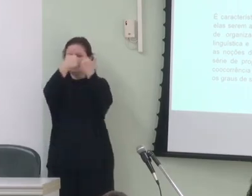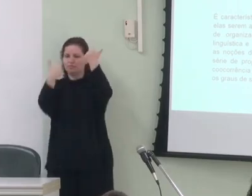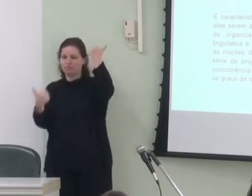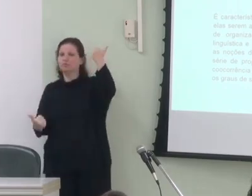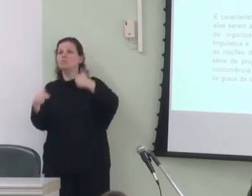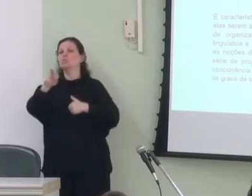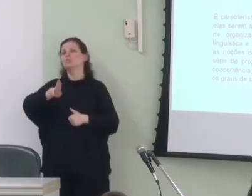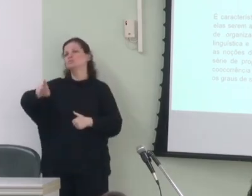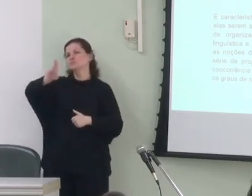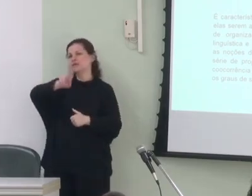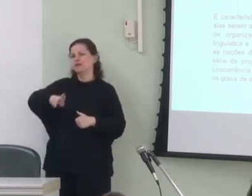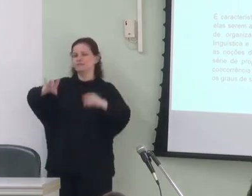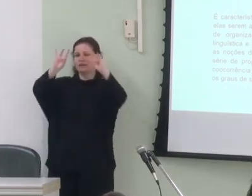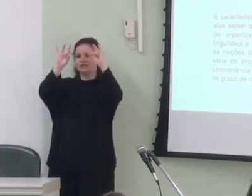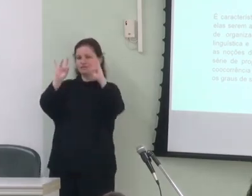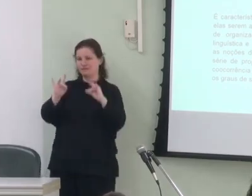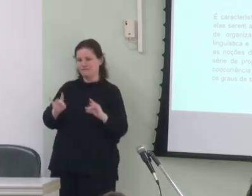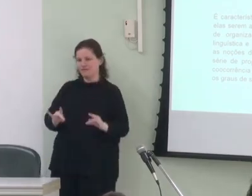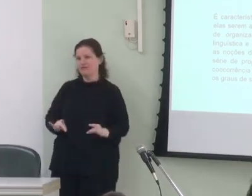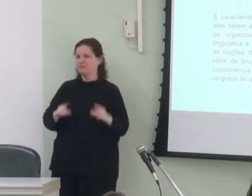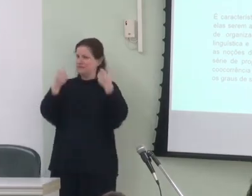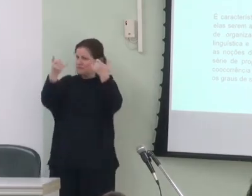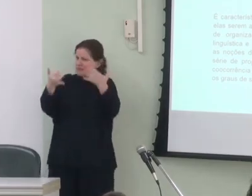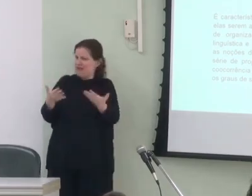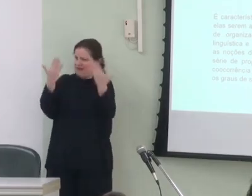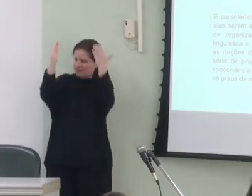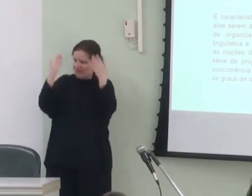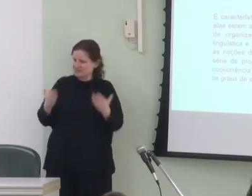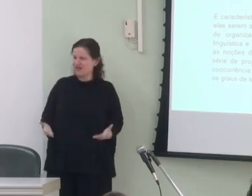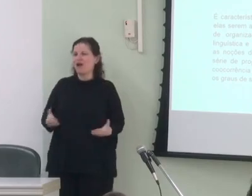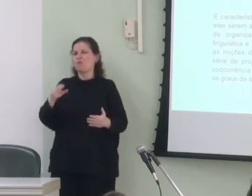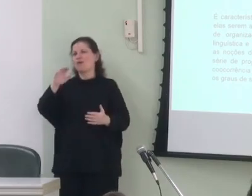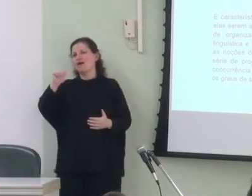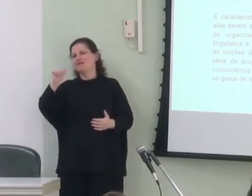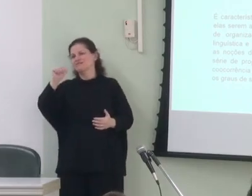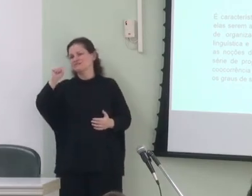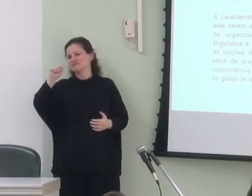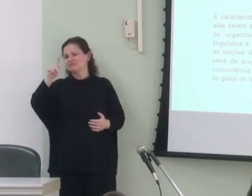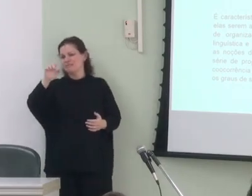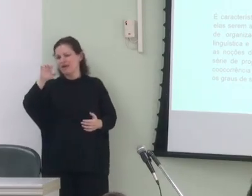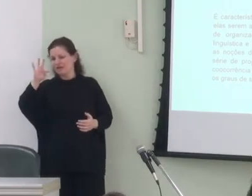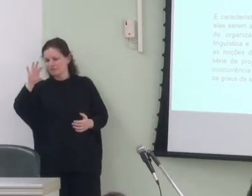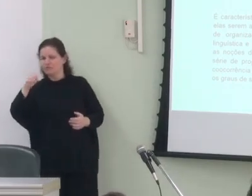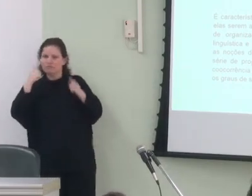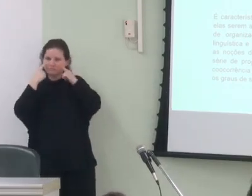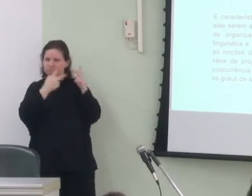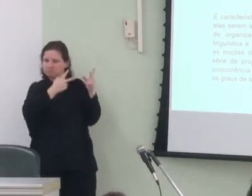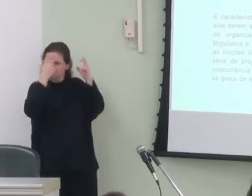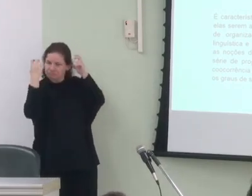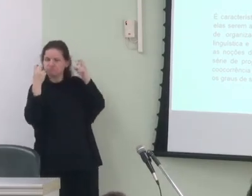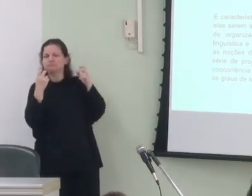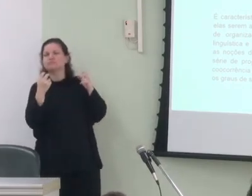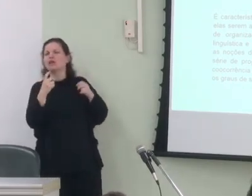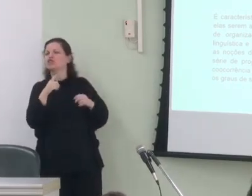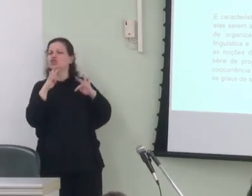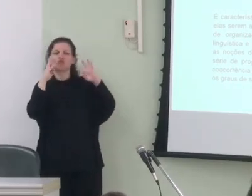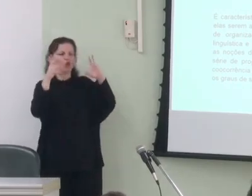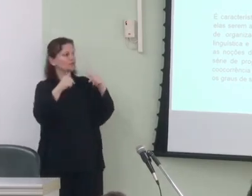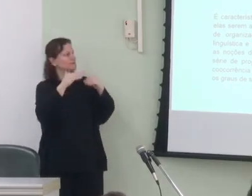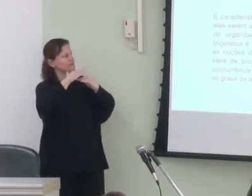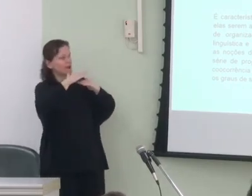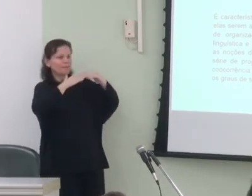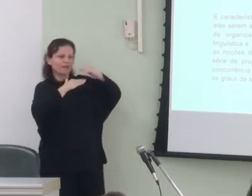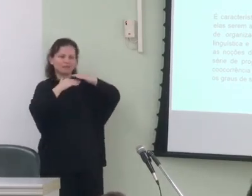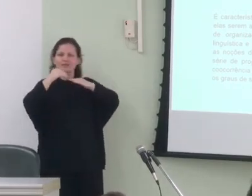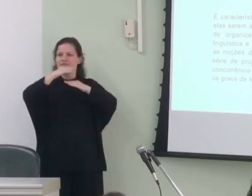usados para descrever para analisar a expressão do aspecto identificando a habitualidade em todas as camadas